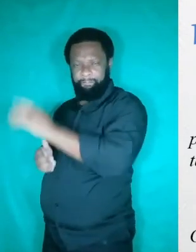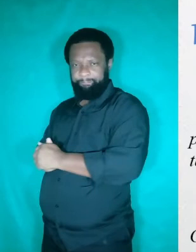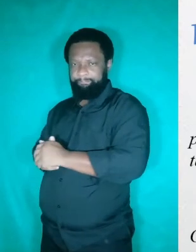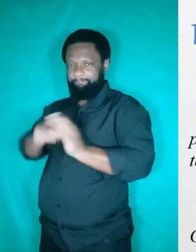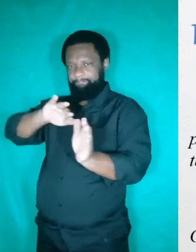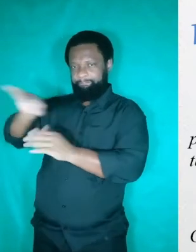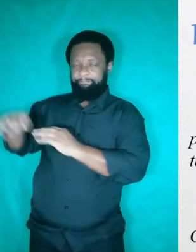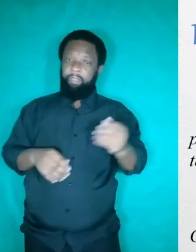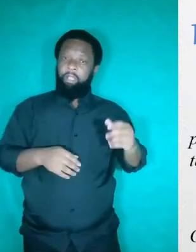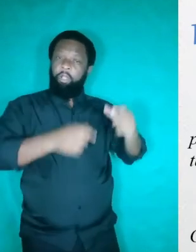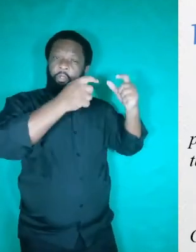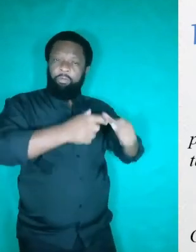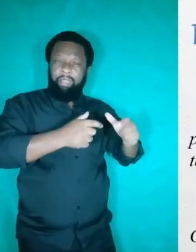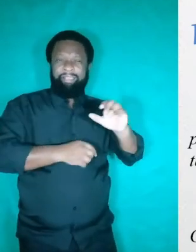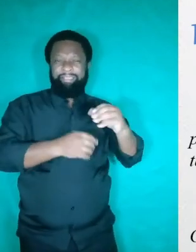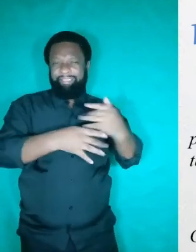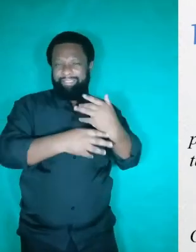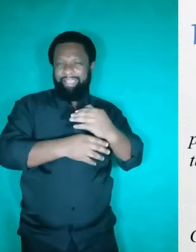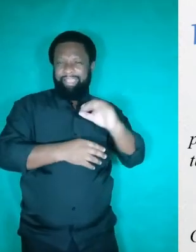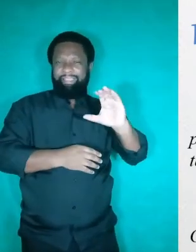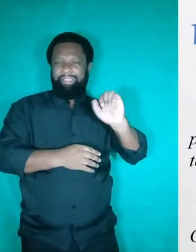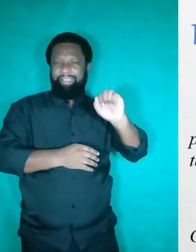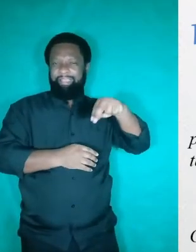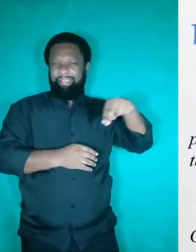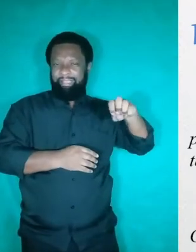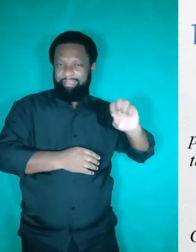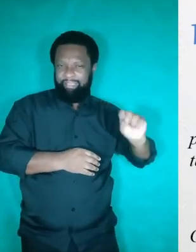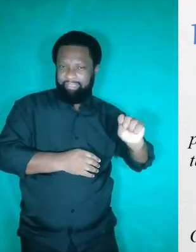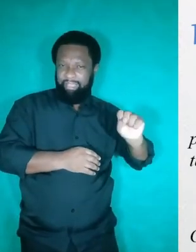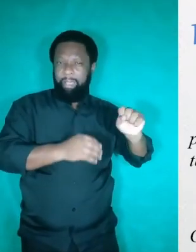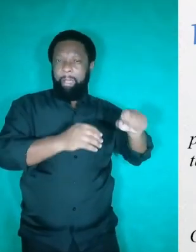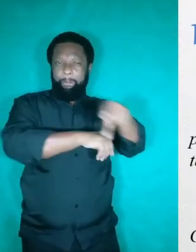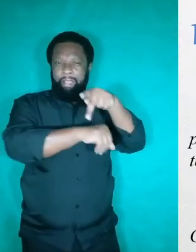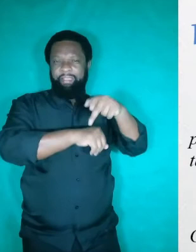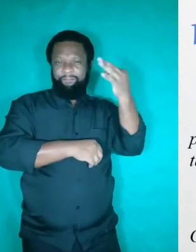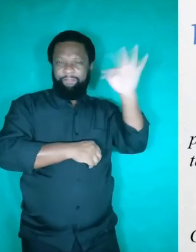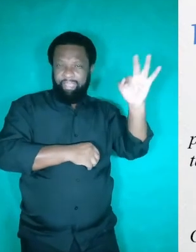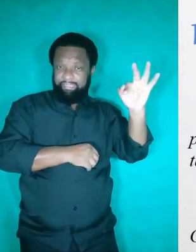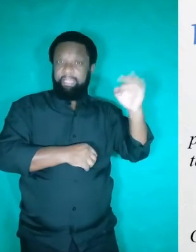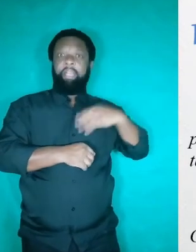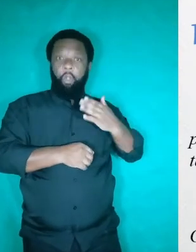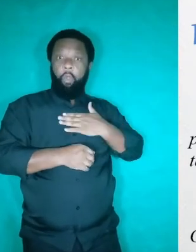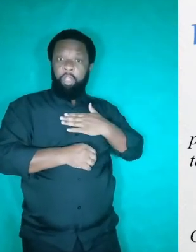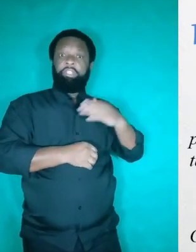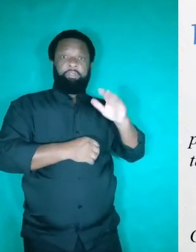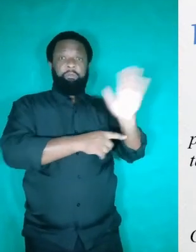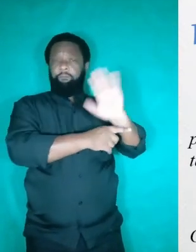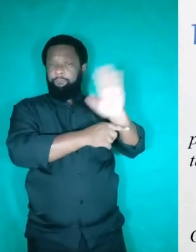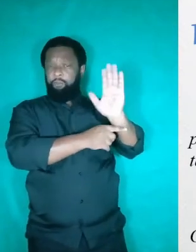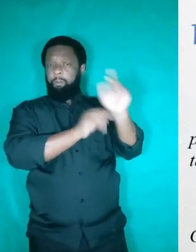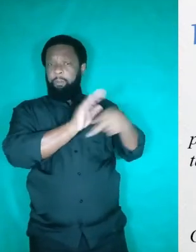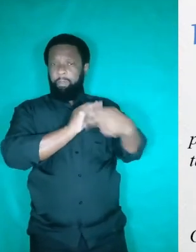hospeda um dos mais respeitados festivais de cinema do mundo. Lá, o filme brasileiro Bacurau recebeu o cobiçado prêmio do júri.